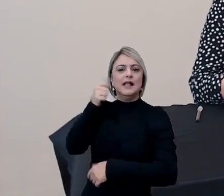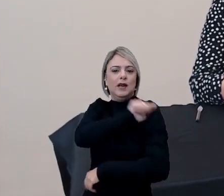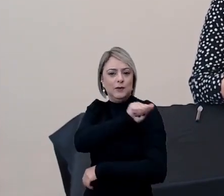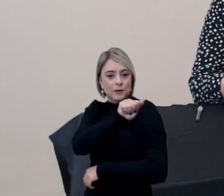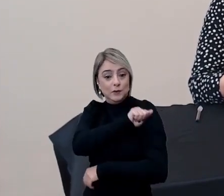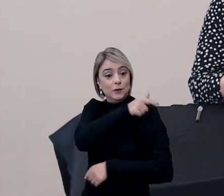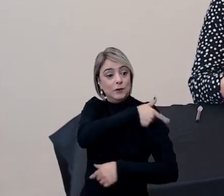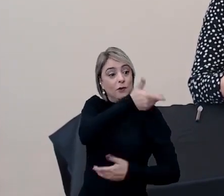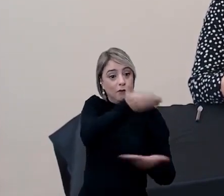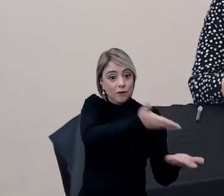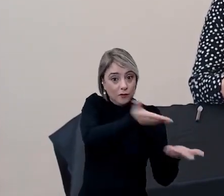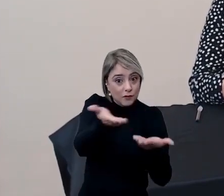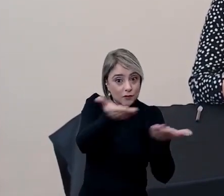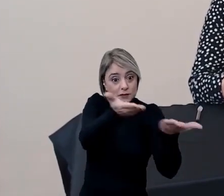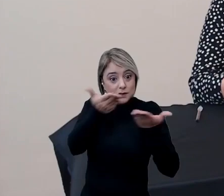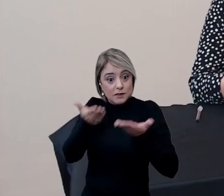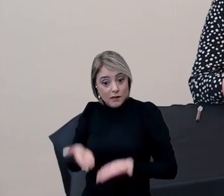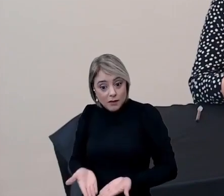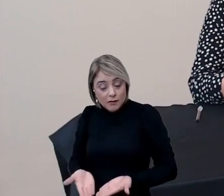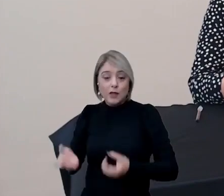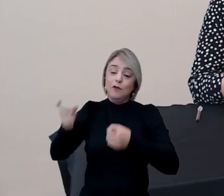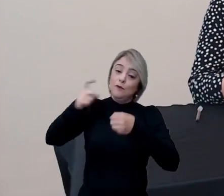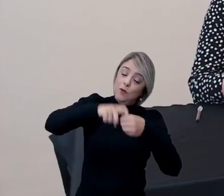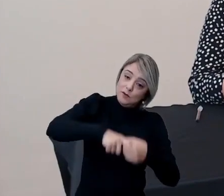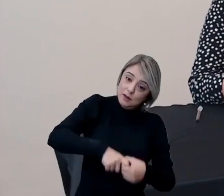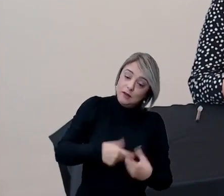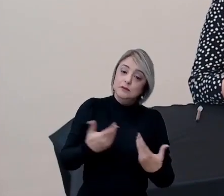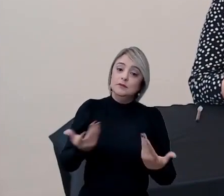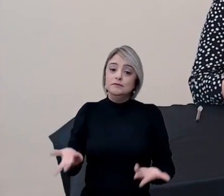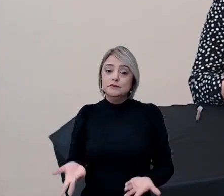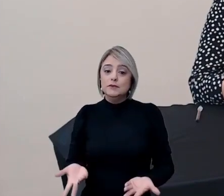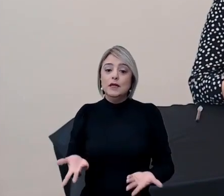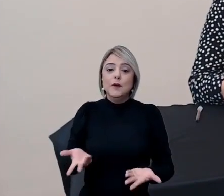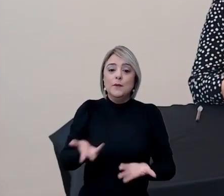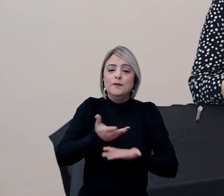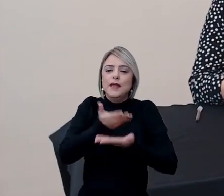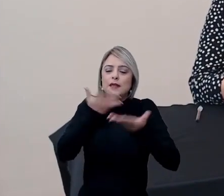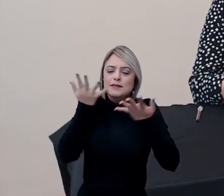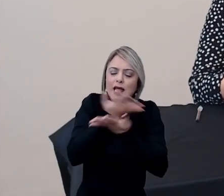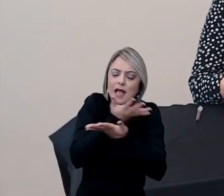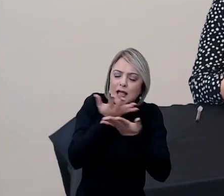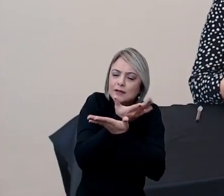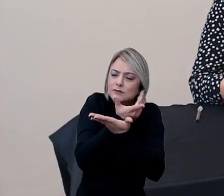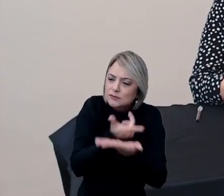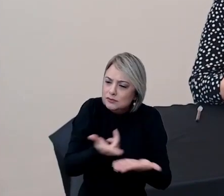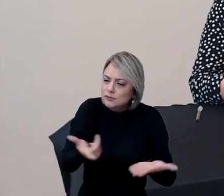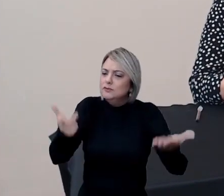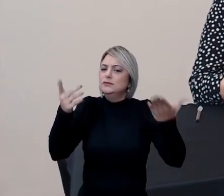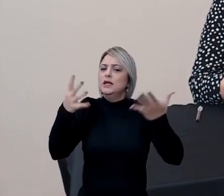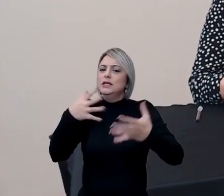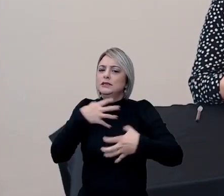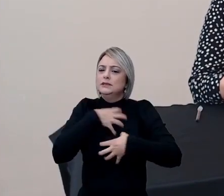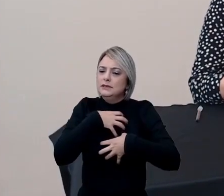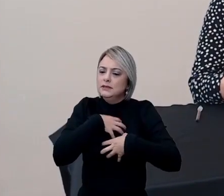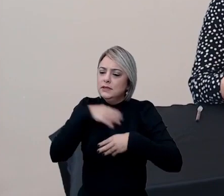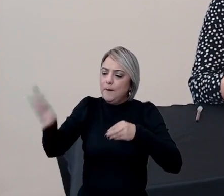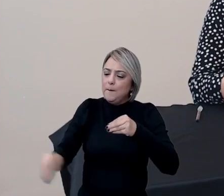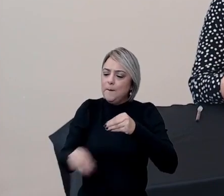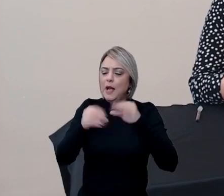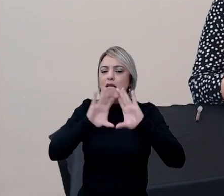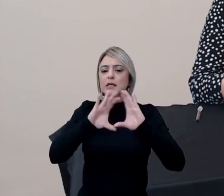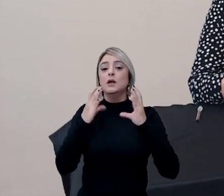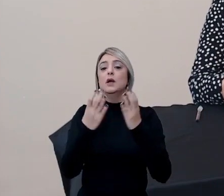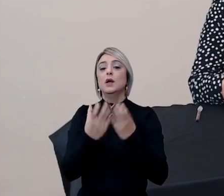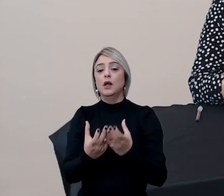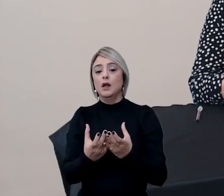vocês que serão egressos, que às vezes retornam. Então, essa vasta rede, que vocês se sintam parte dessa comunidade,